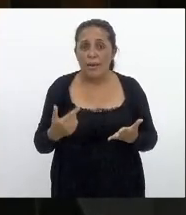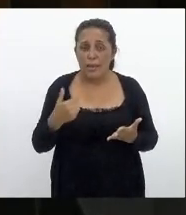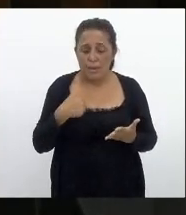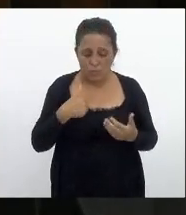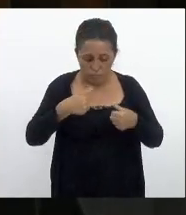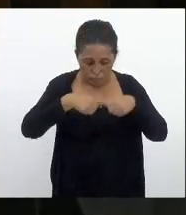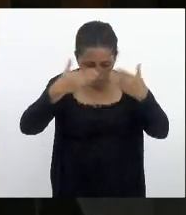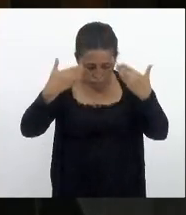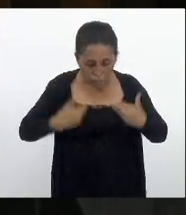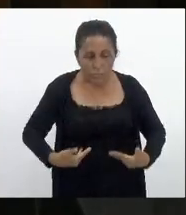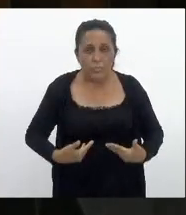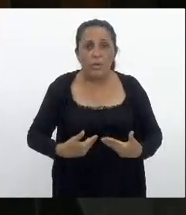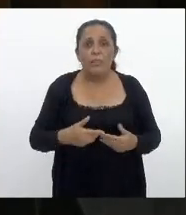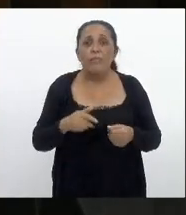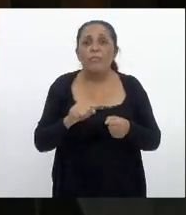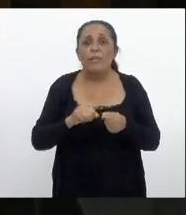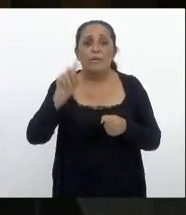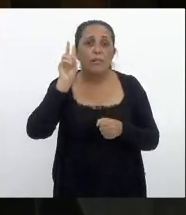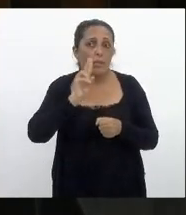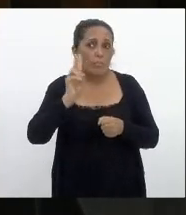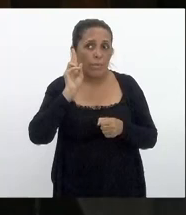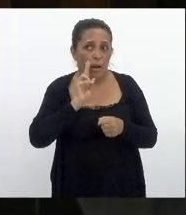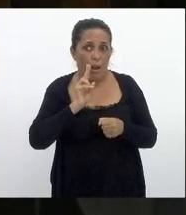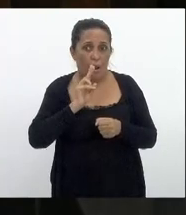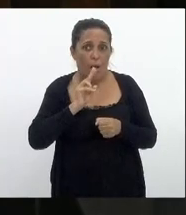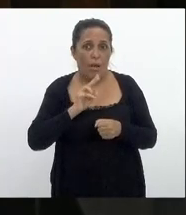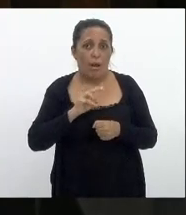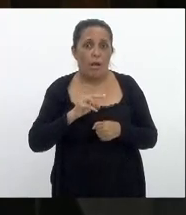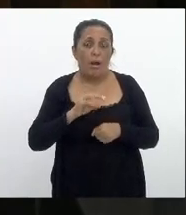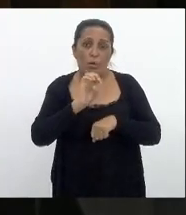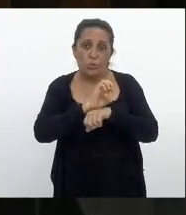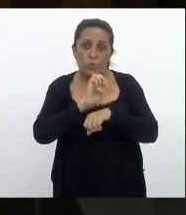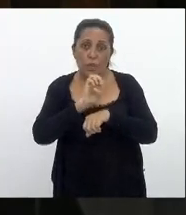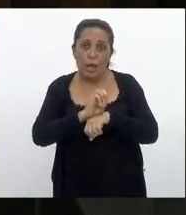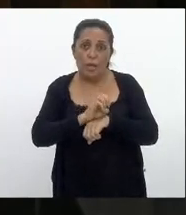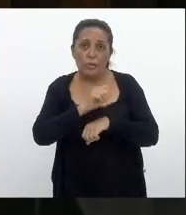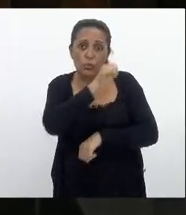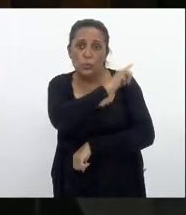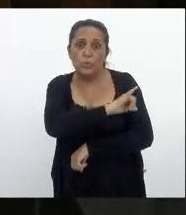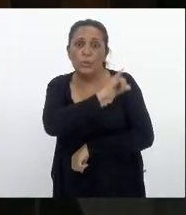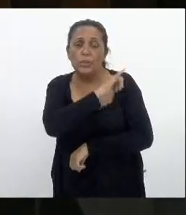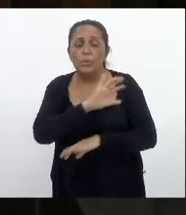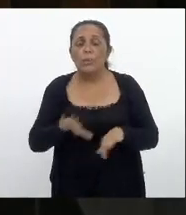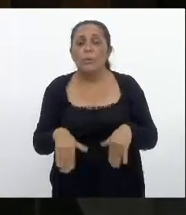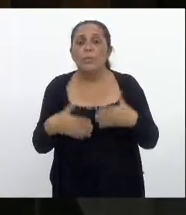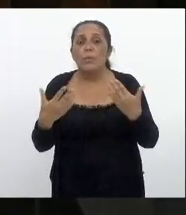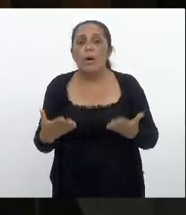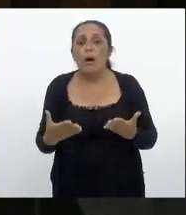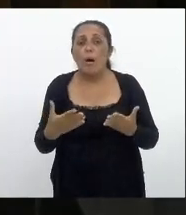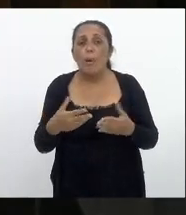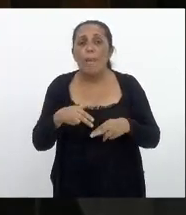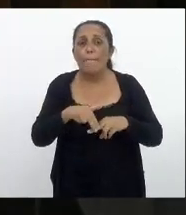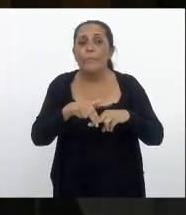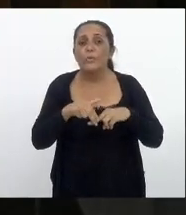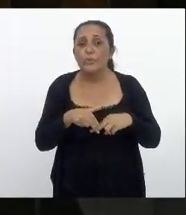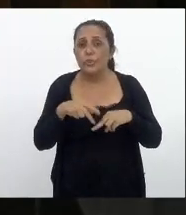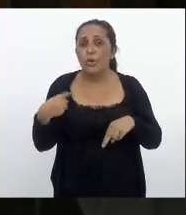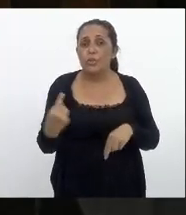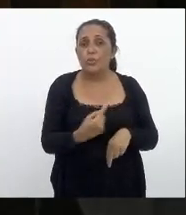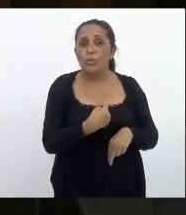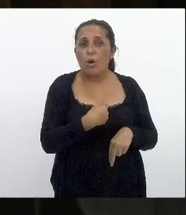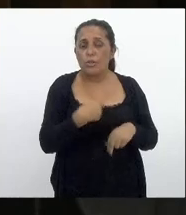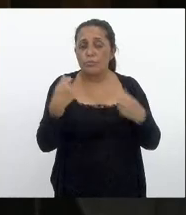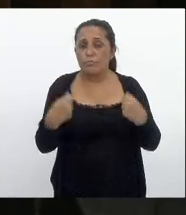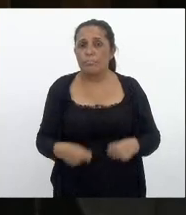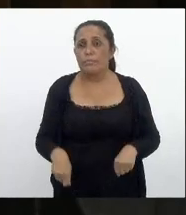estar aqui é fazer relembrar ao estado do Rio de Janeiro pelo qual motivo nós precisamos nós fomos